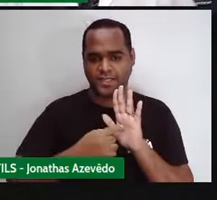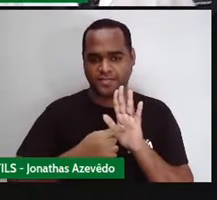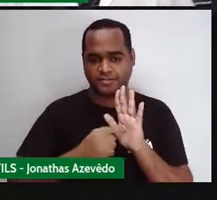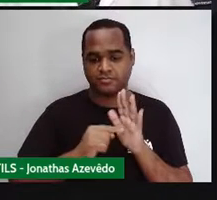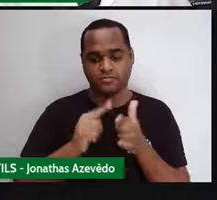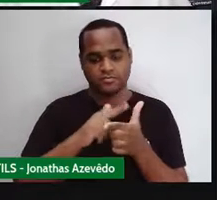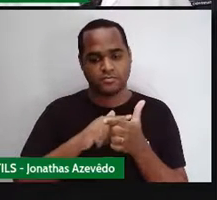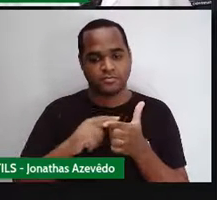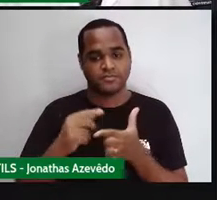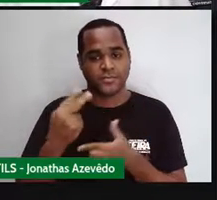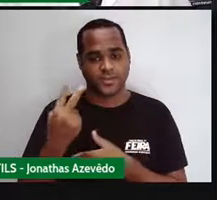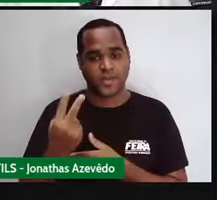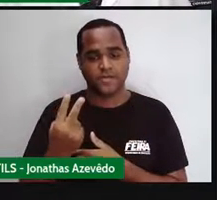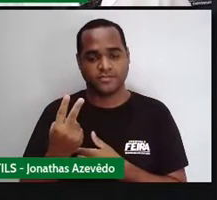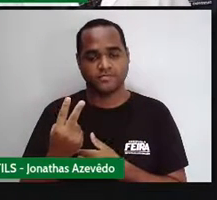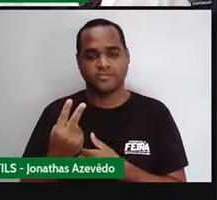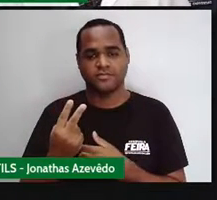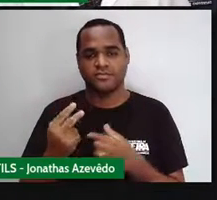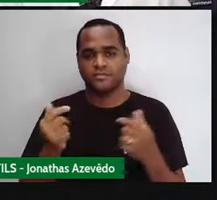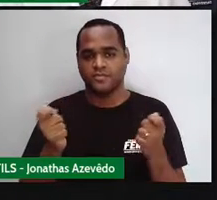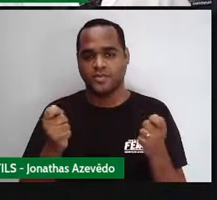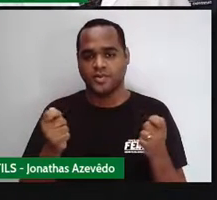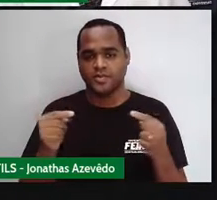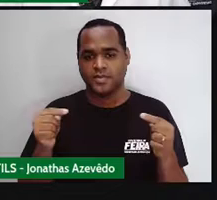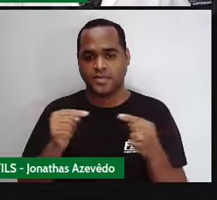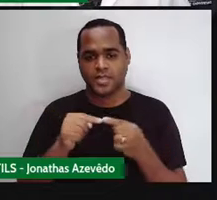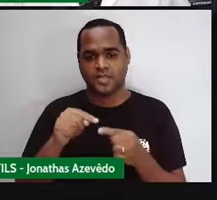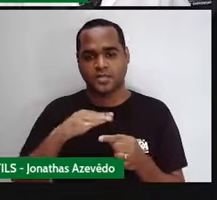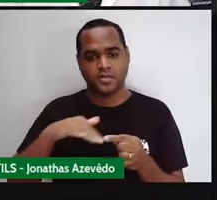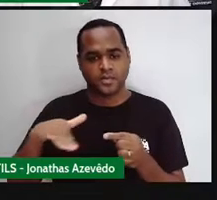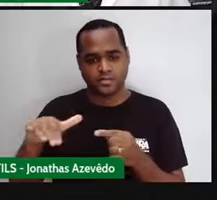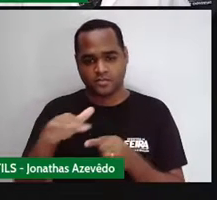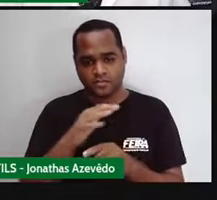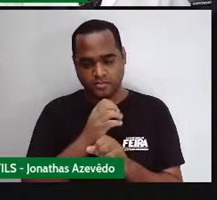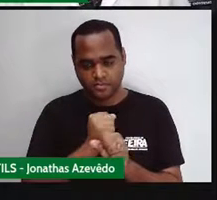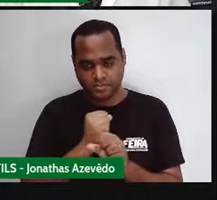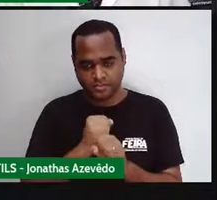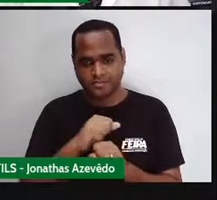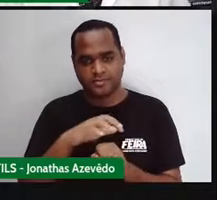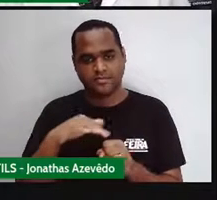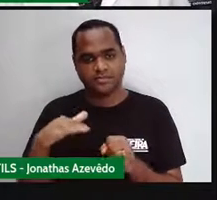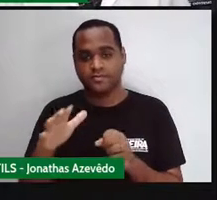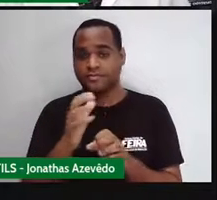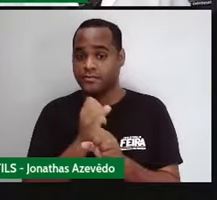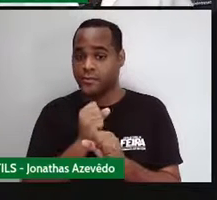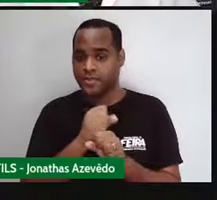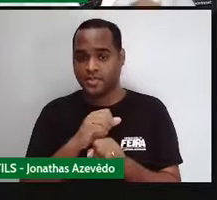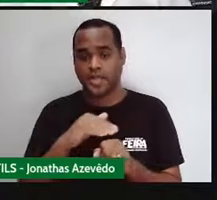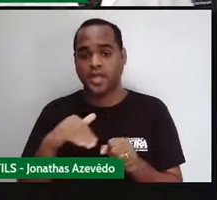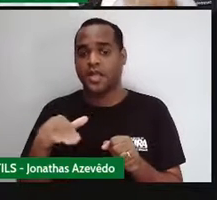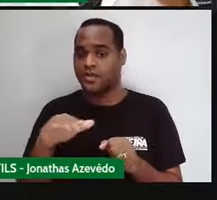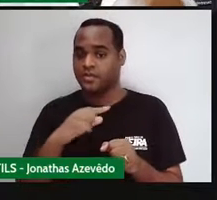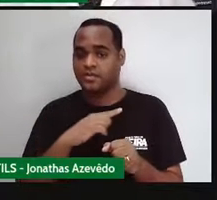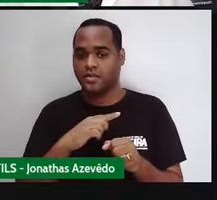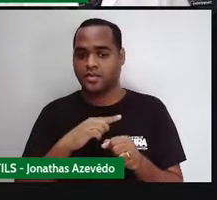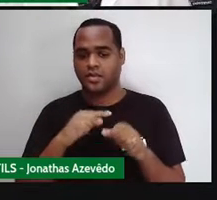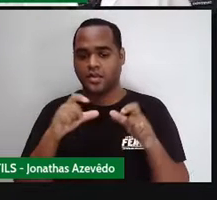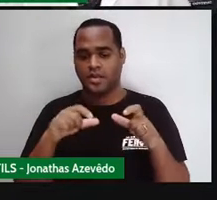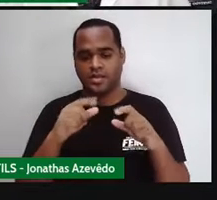dividido por dois é a forma que a gente tem para calcular a área de um